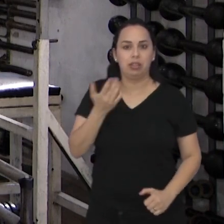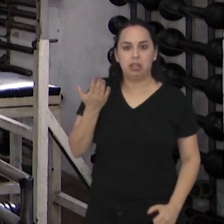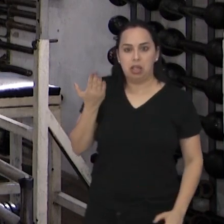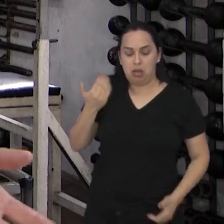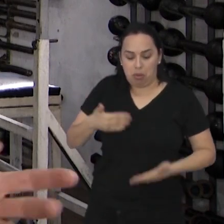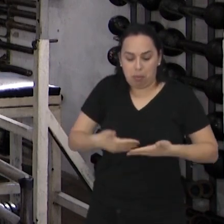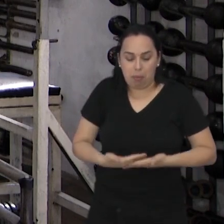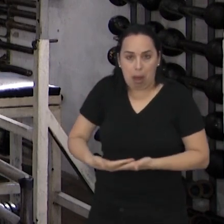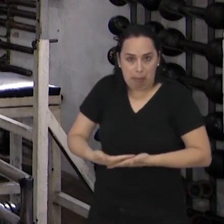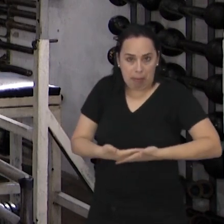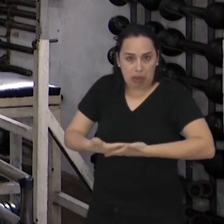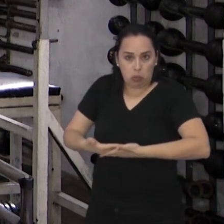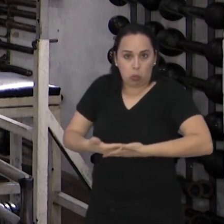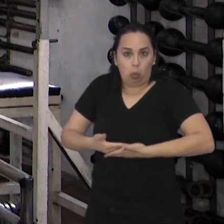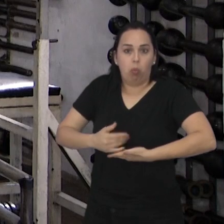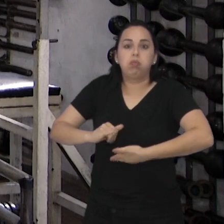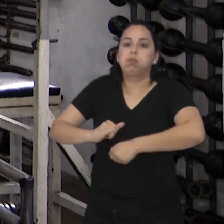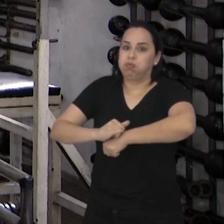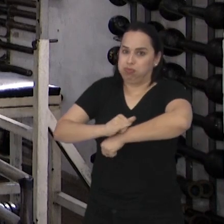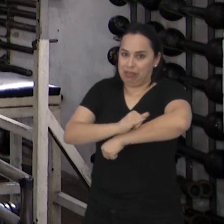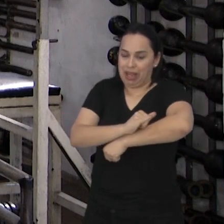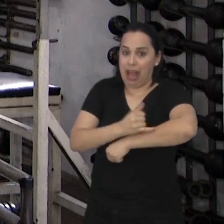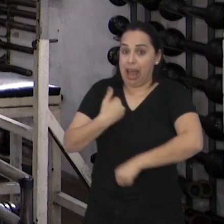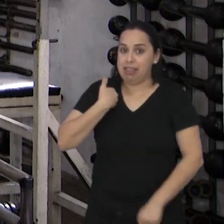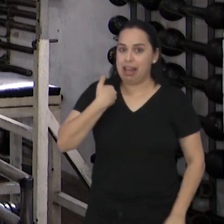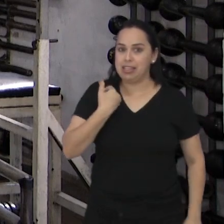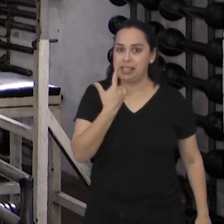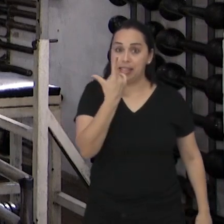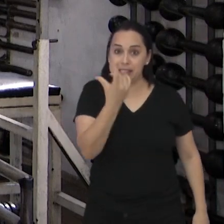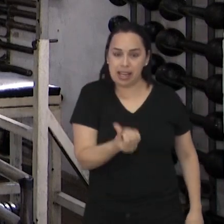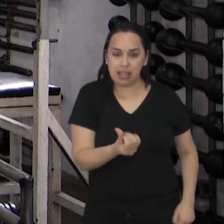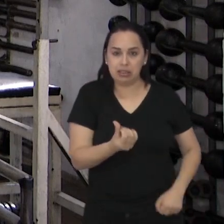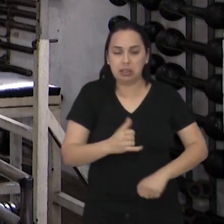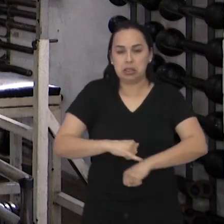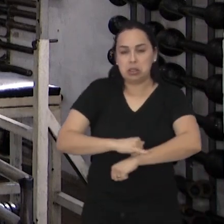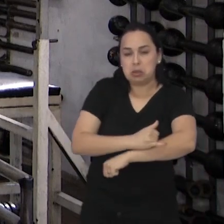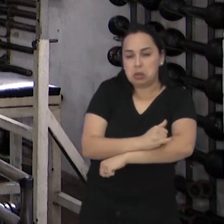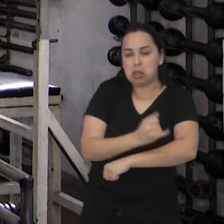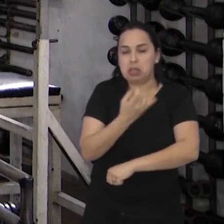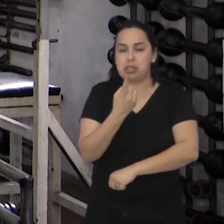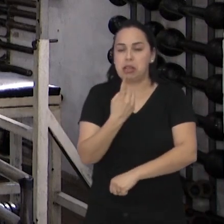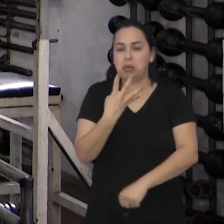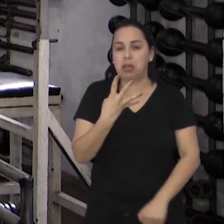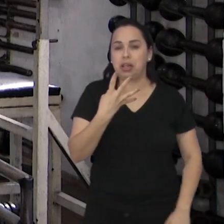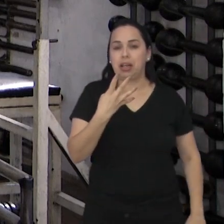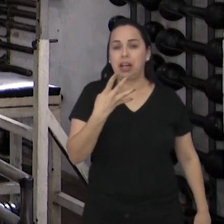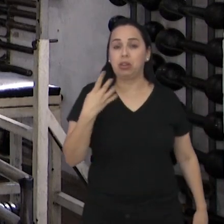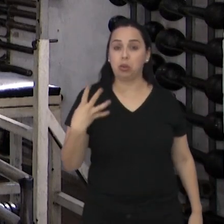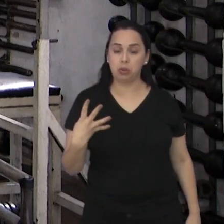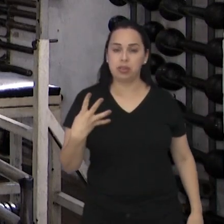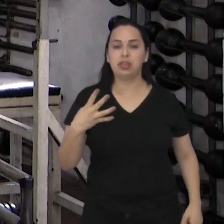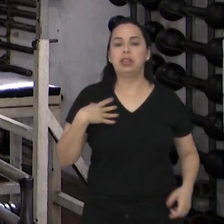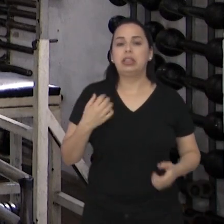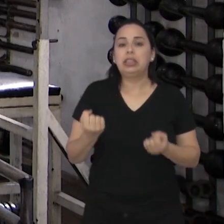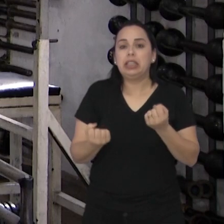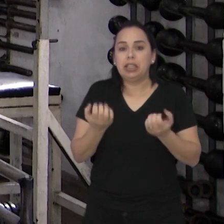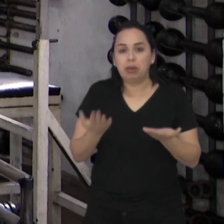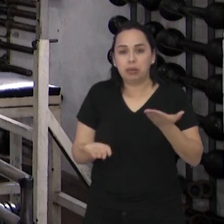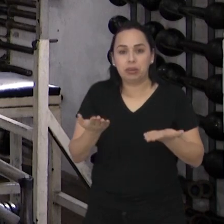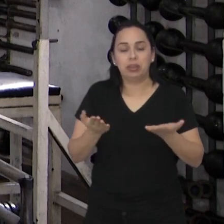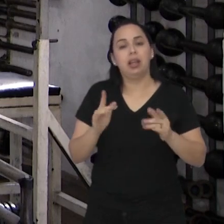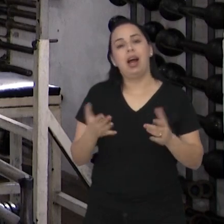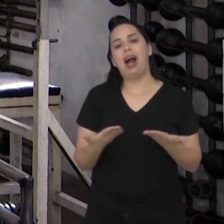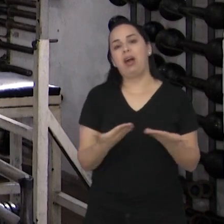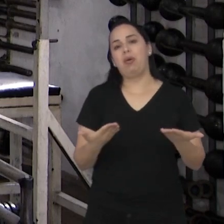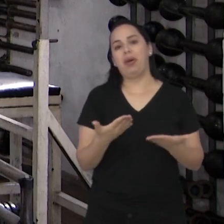bebê, sendo que aos 16 anos eu pesava 114 quilos. E hoje, aos